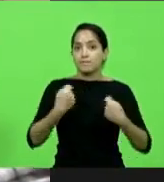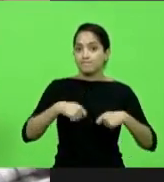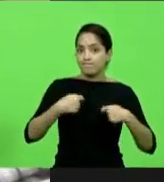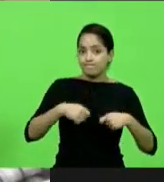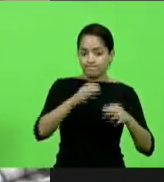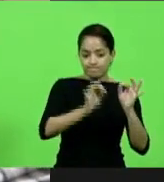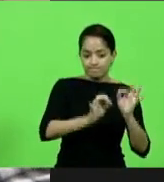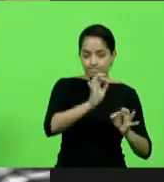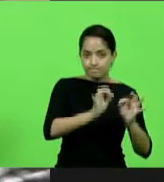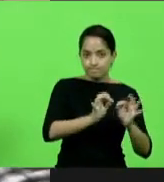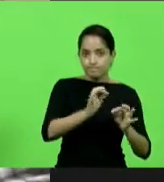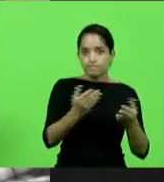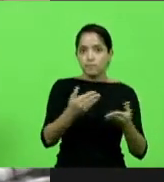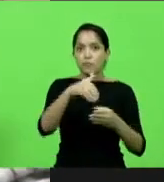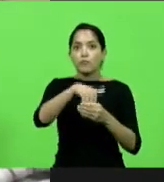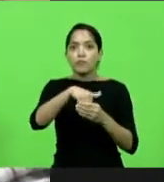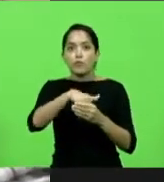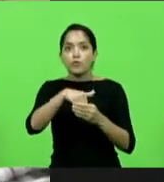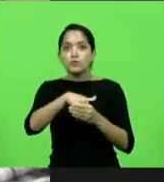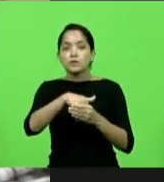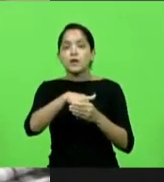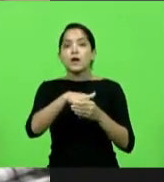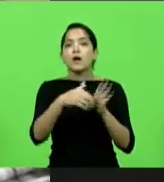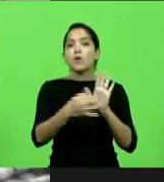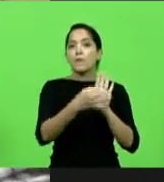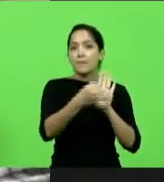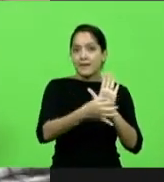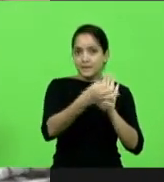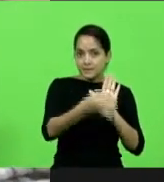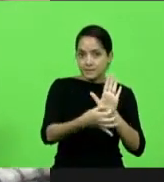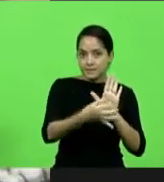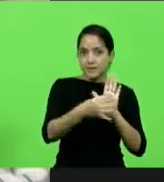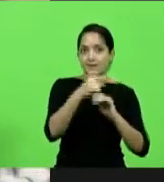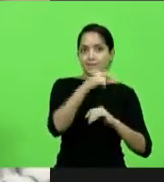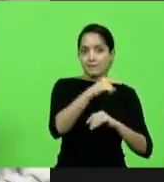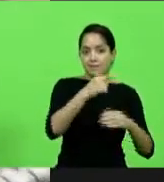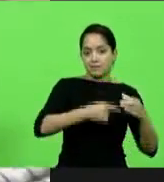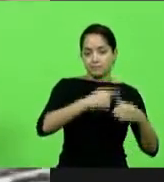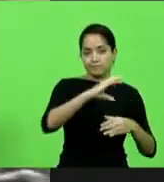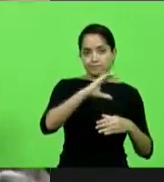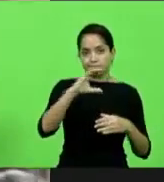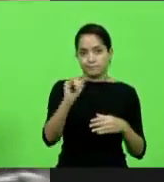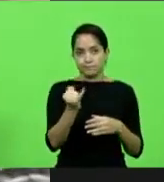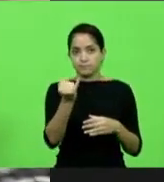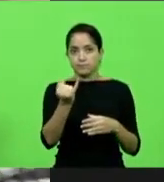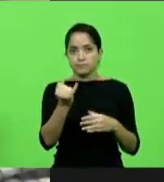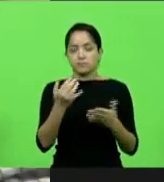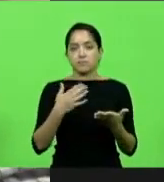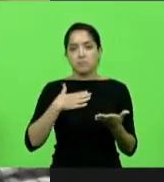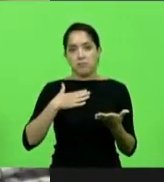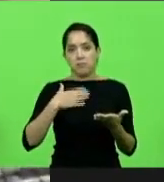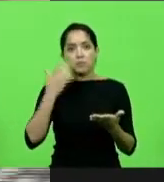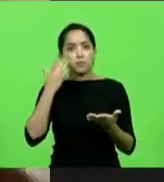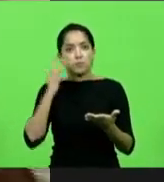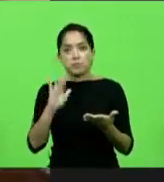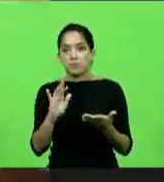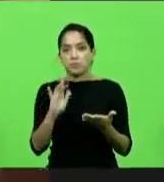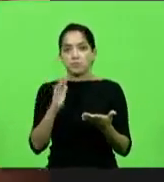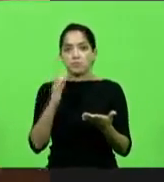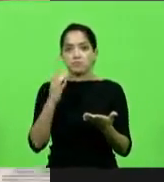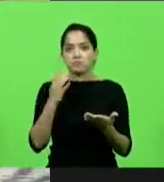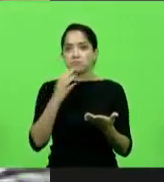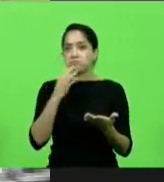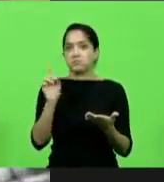votar o parecer da CCJ. Porque eu não conheço o decreto prisional. Eu não